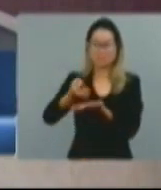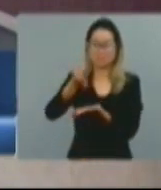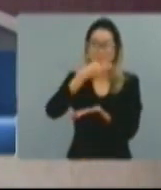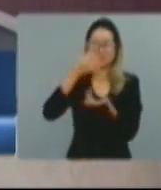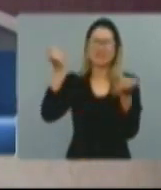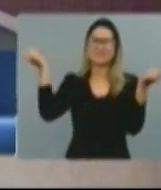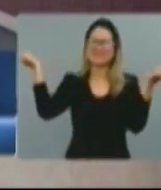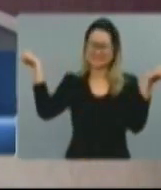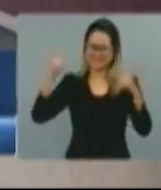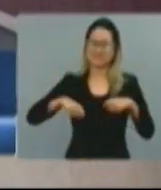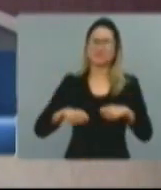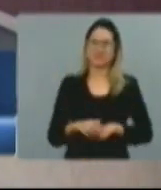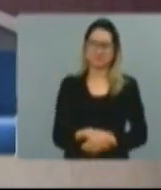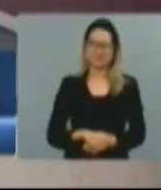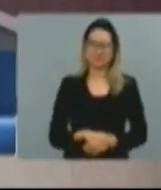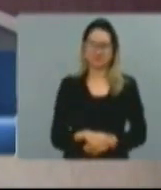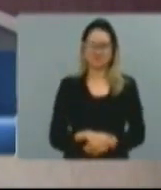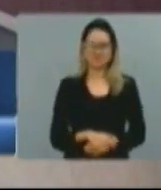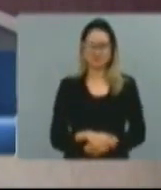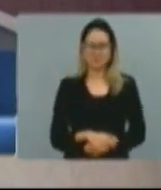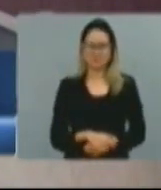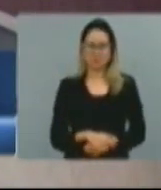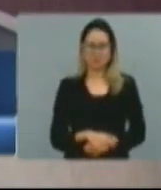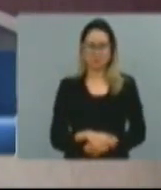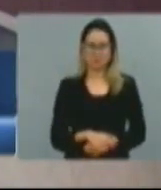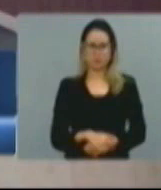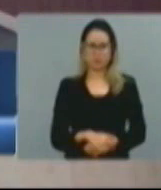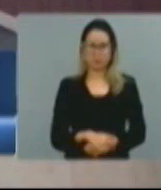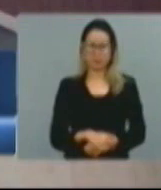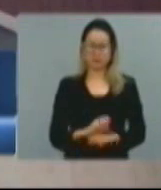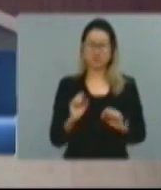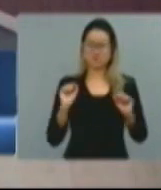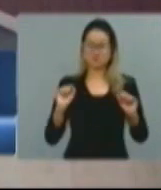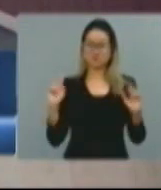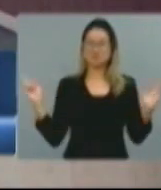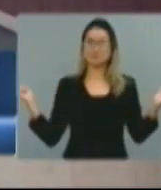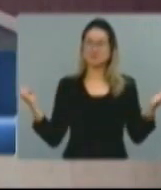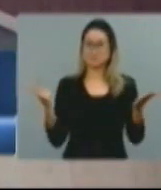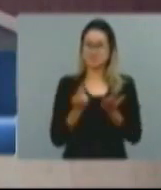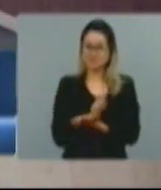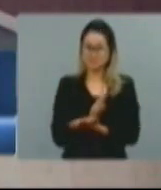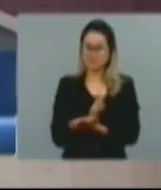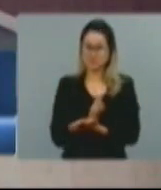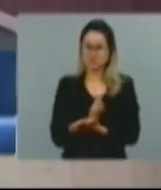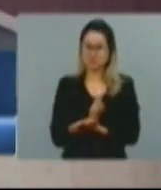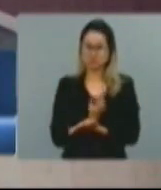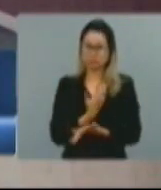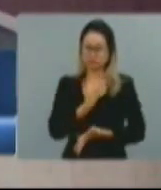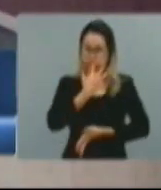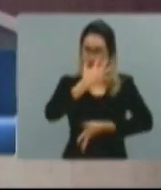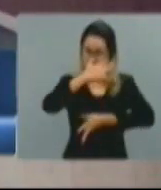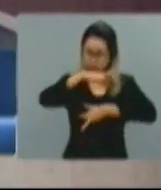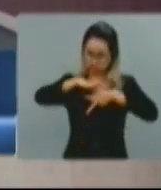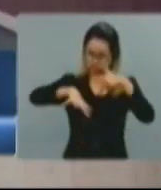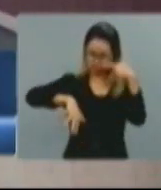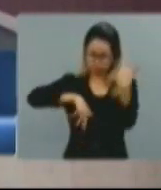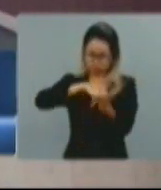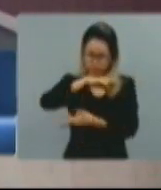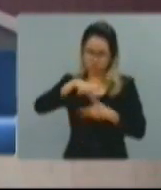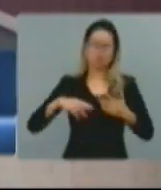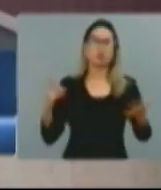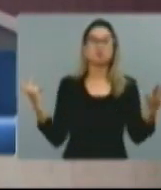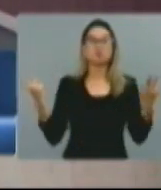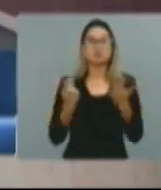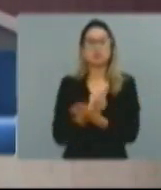comprar remédio para o interior do Estado. O desmantelamento criminoso que se deu